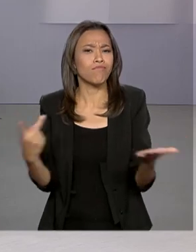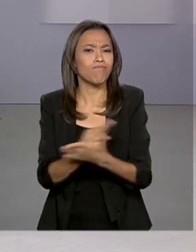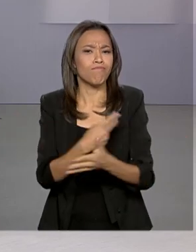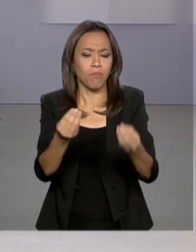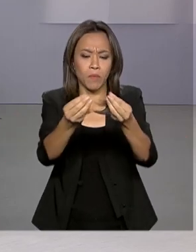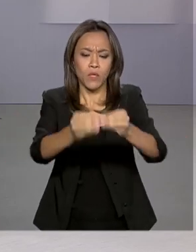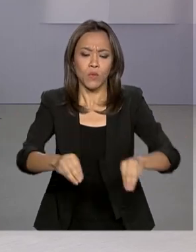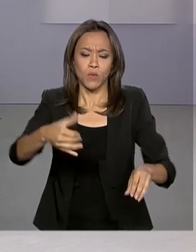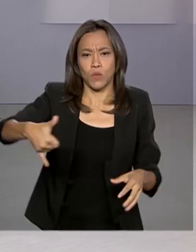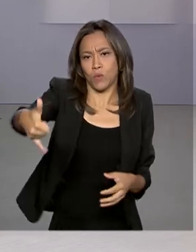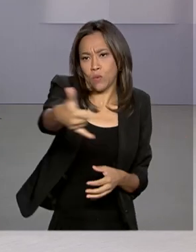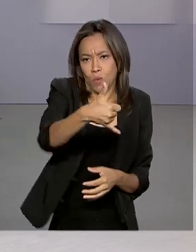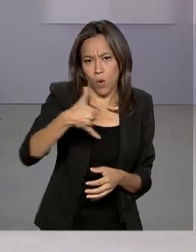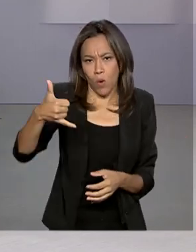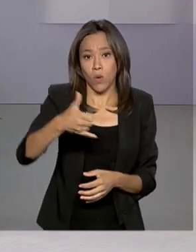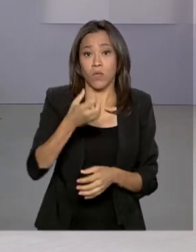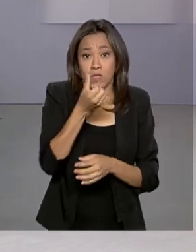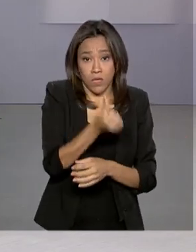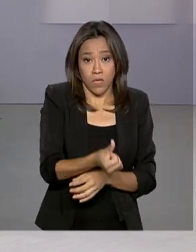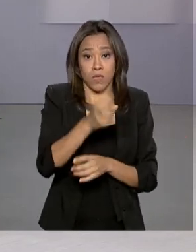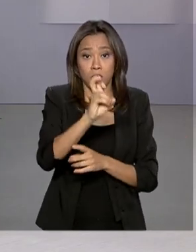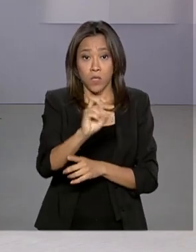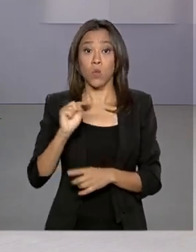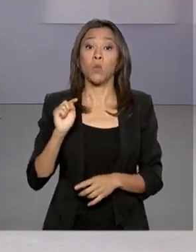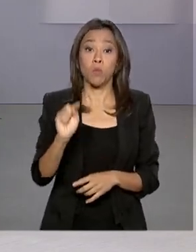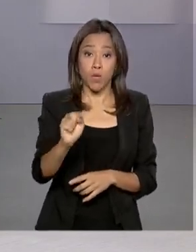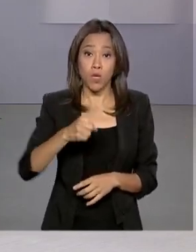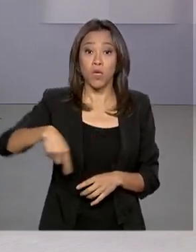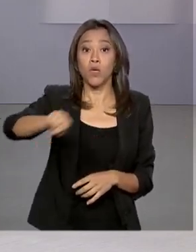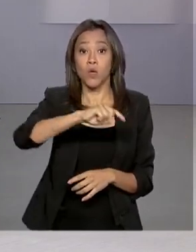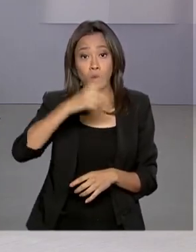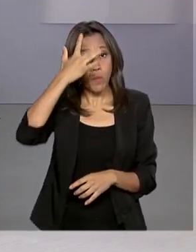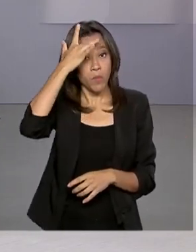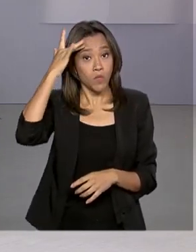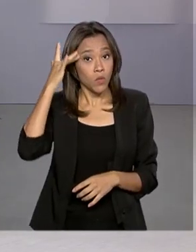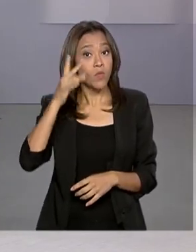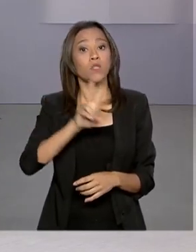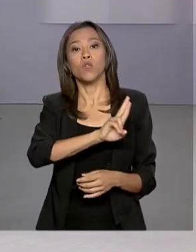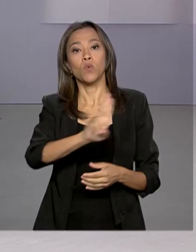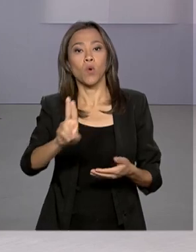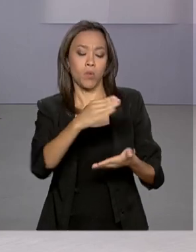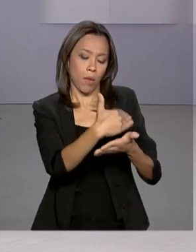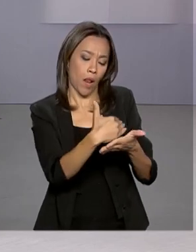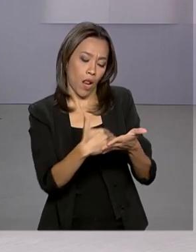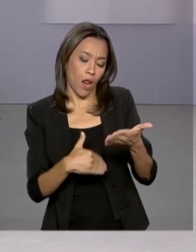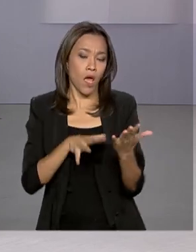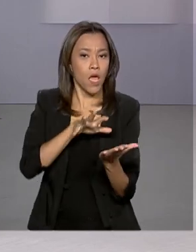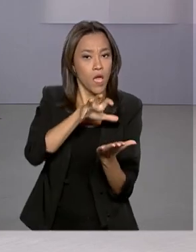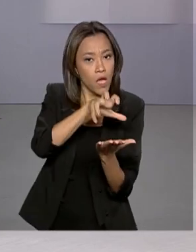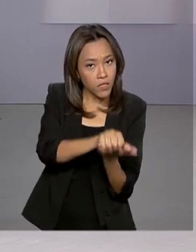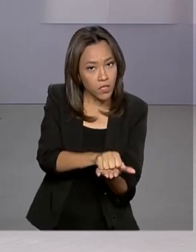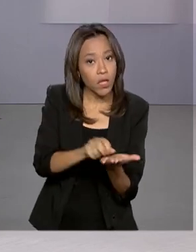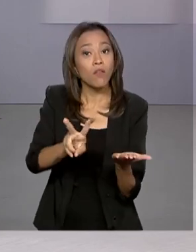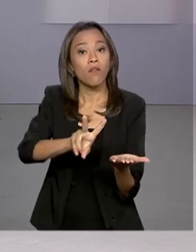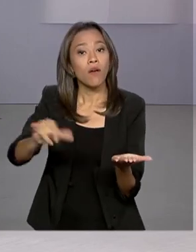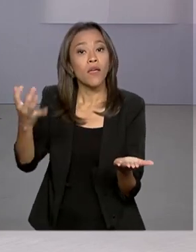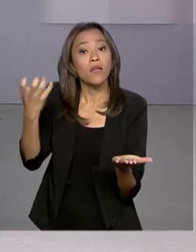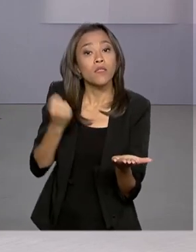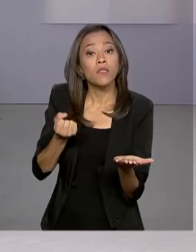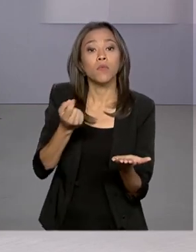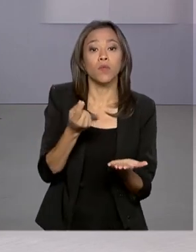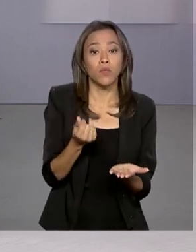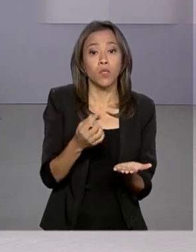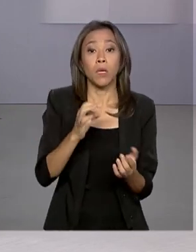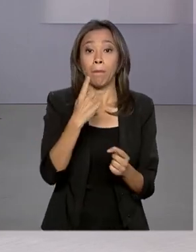Cerca de 65 mil pescadores ativos no Registro Geral da Atividade Pesqueira vão poder receber o benefício